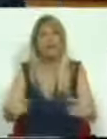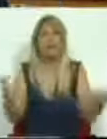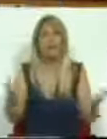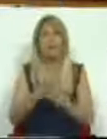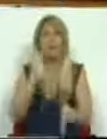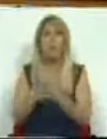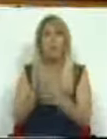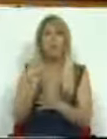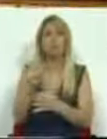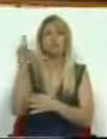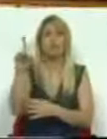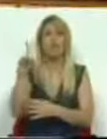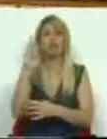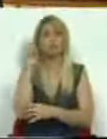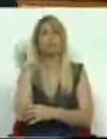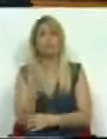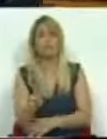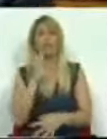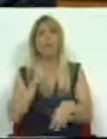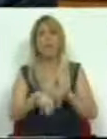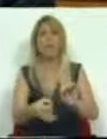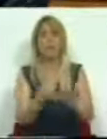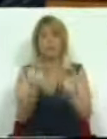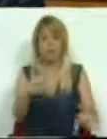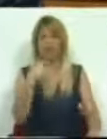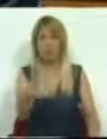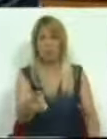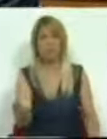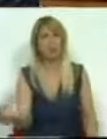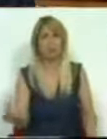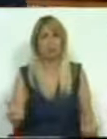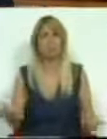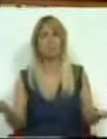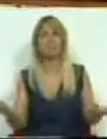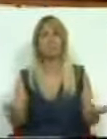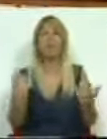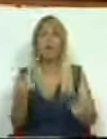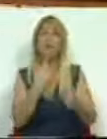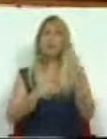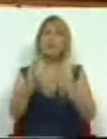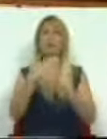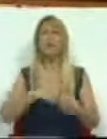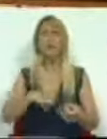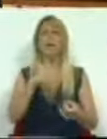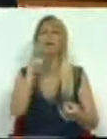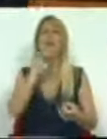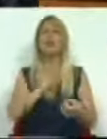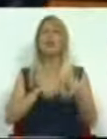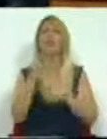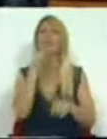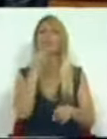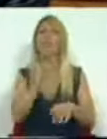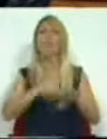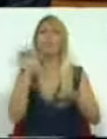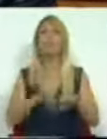últimos seis anos, termos observado uma degradação como aquela que é descrita. Mas, dito isto, iria a essencial e à pergunta que gostava de dirigir à Sra. Deputada e que diz respeito, de facto,